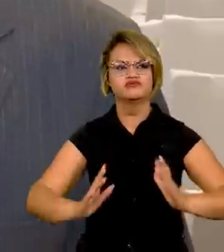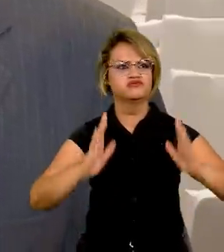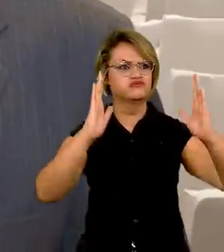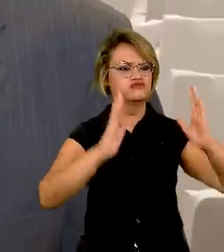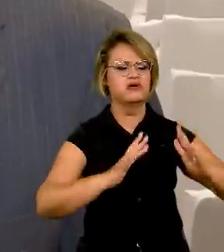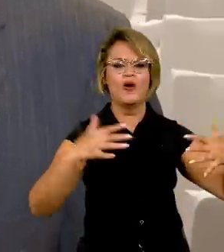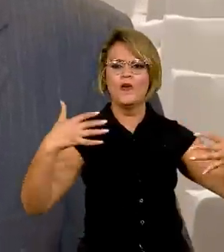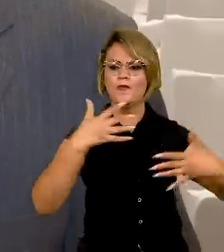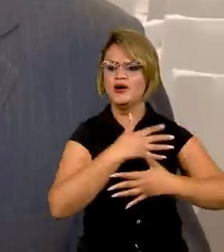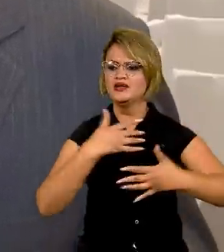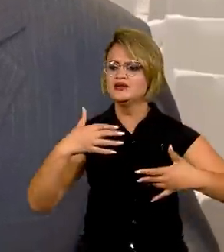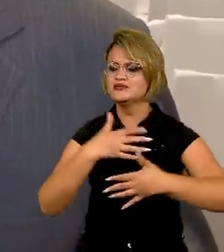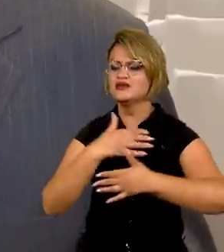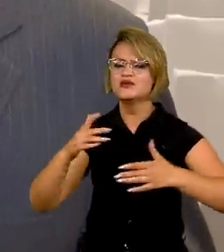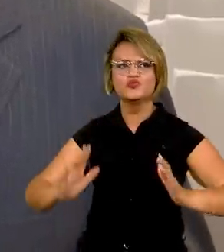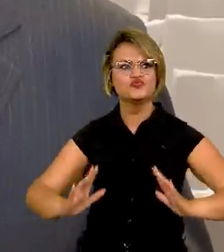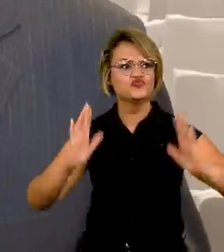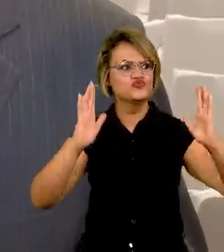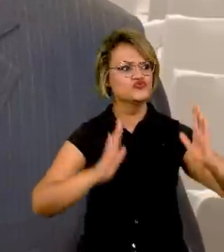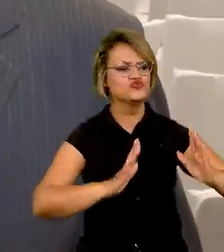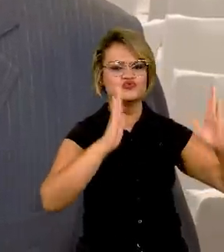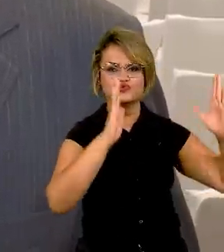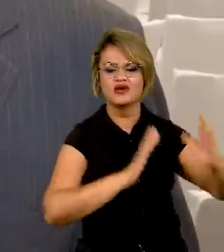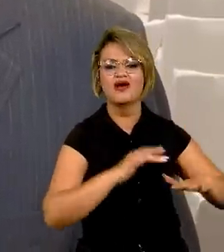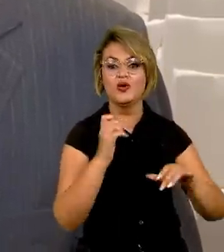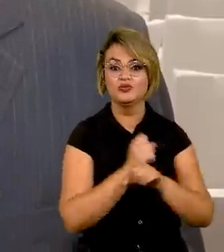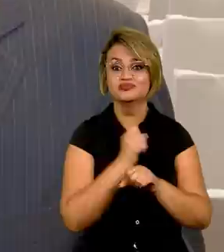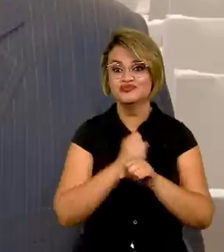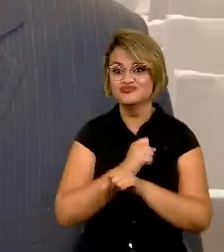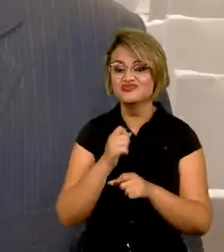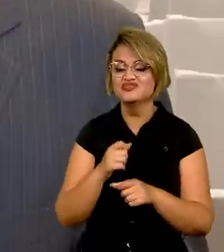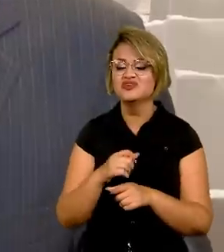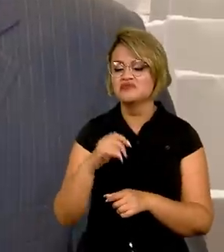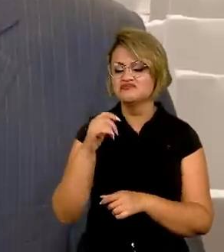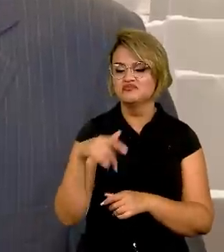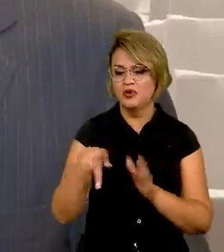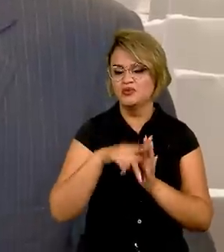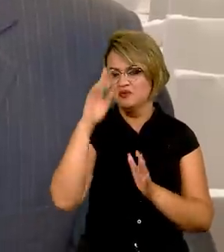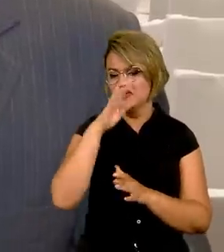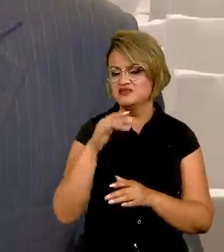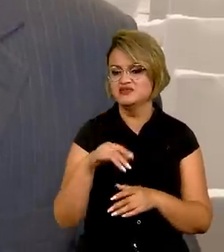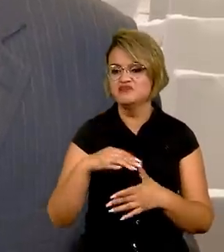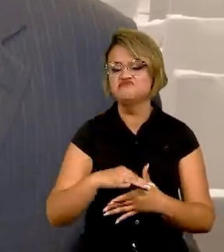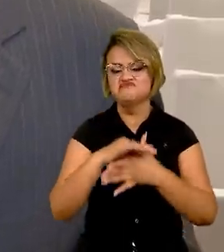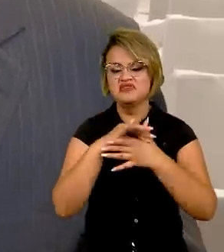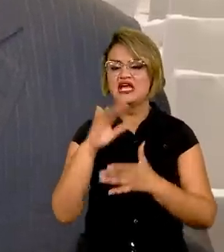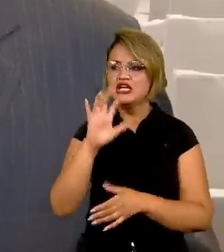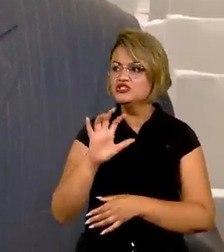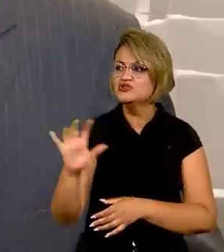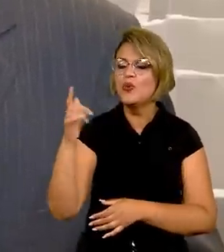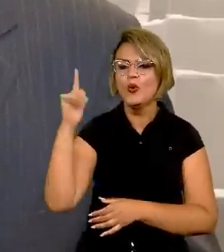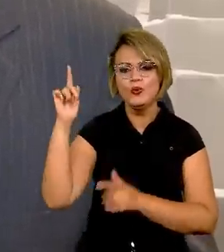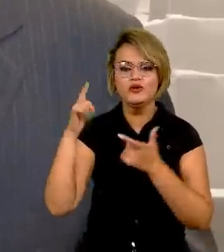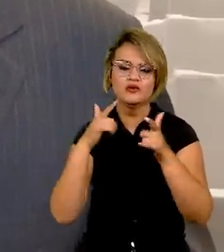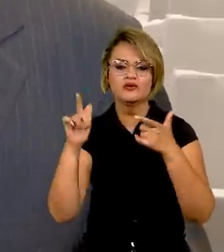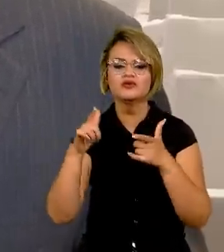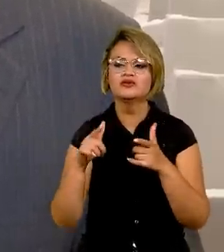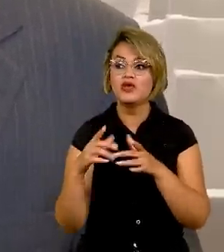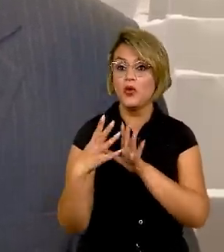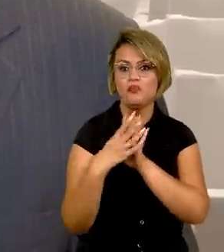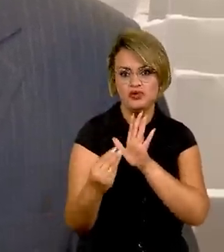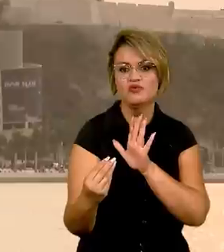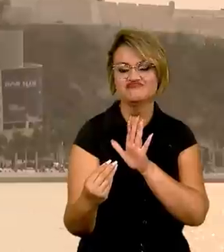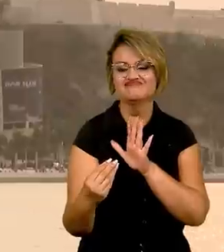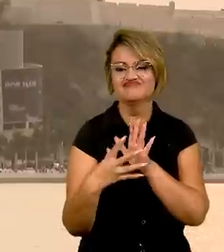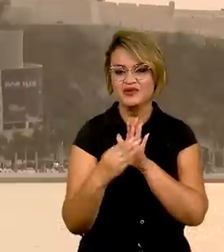urbanização, as grandes construtoras brasileiras à frente, outras regiões da cidade começaram a seguir também